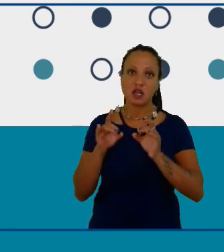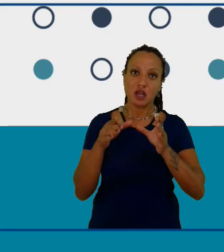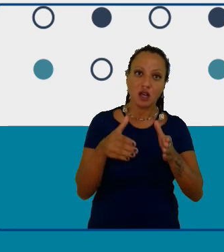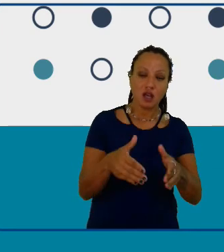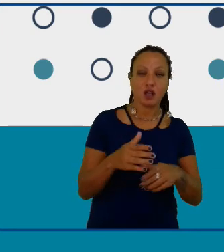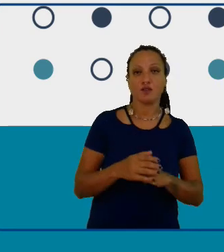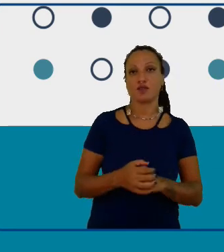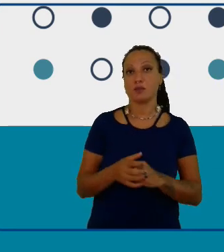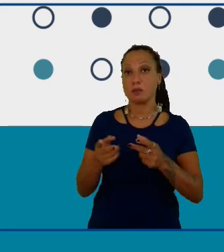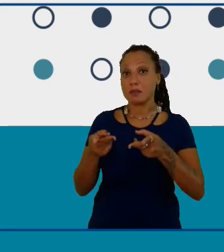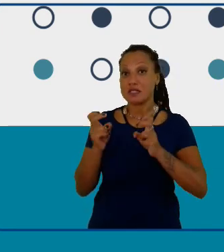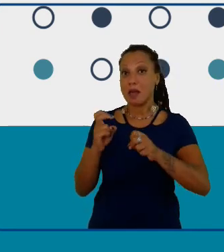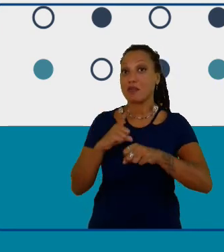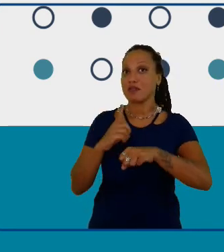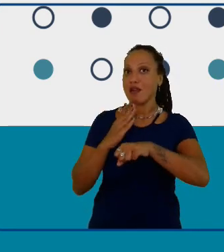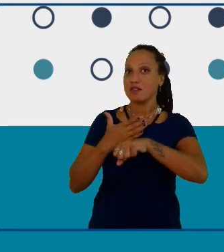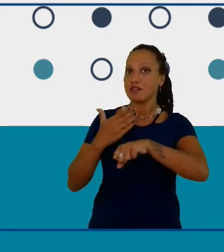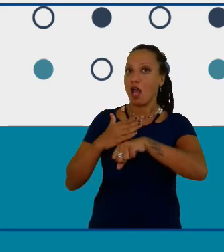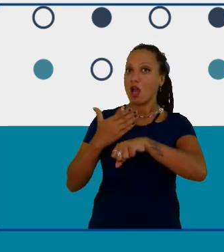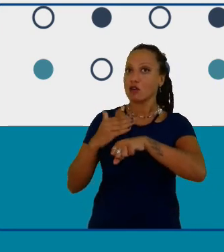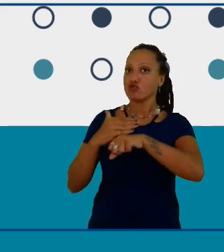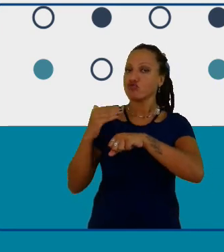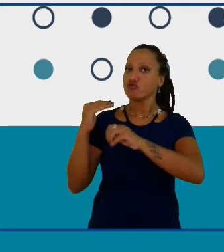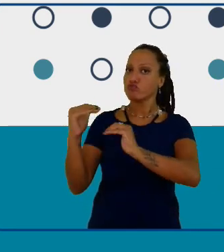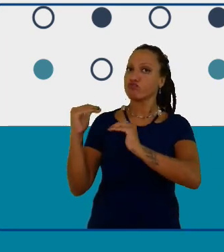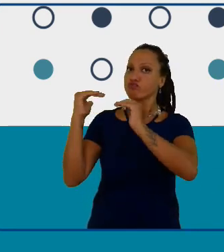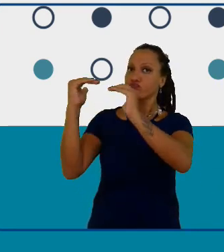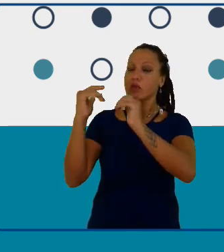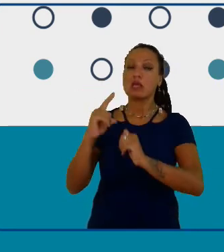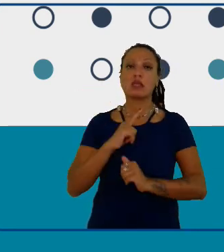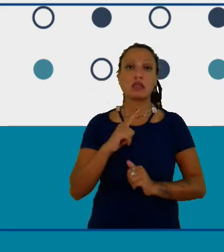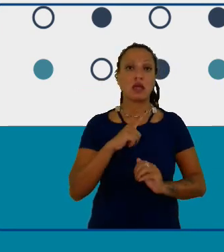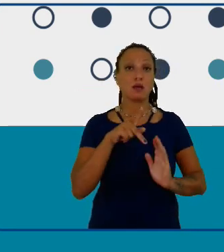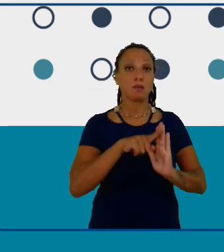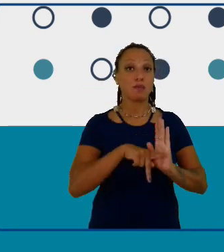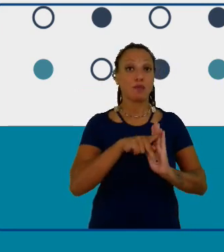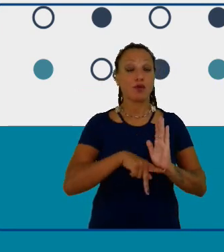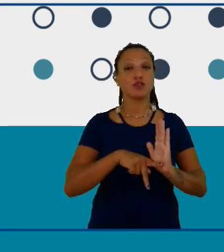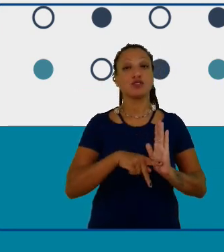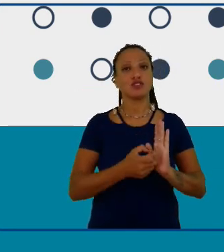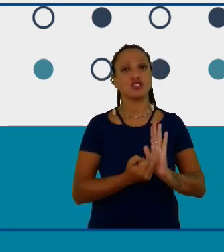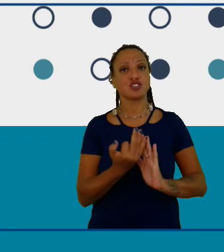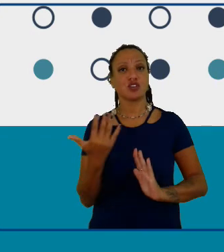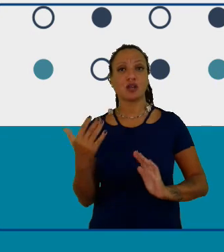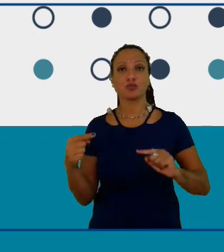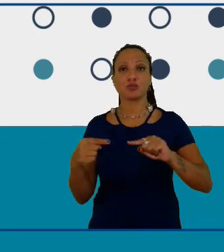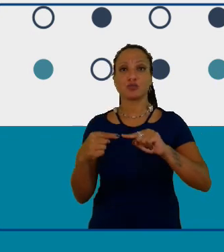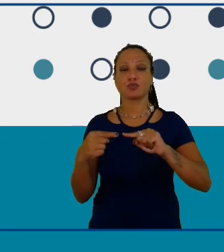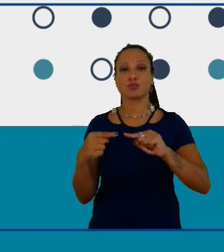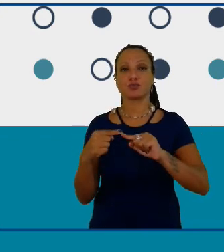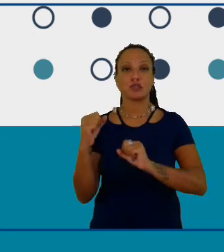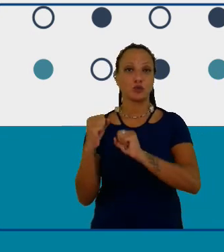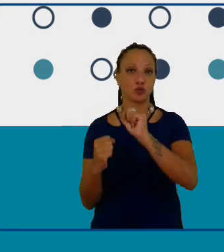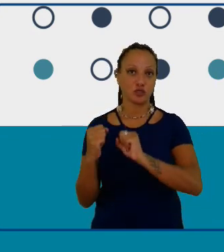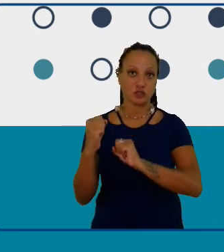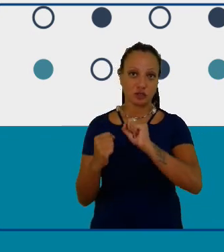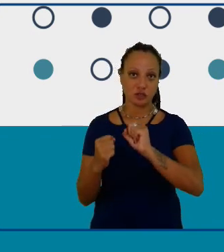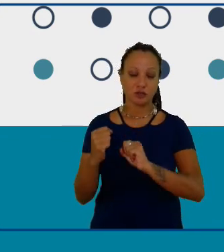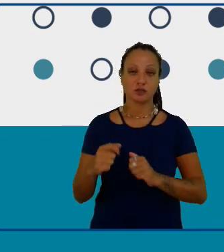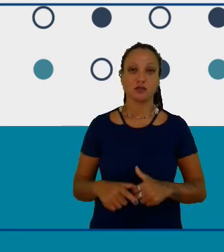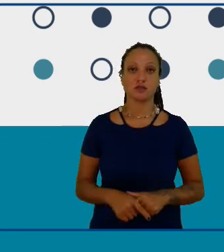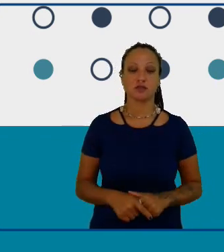maduros e você tem mais projetos que estão ligados diretamente com a indústria com